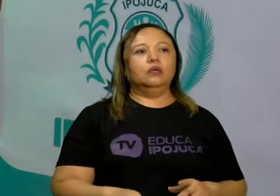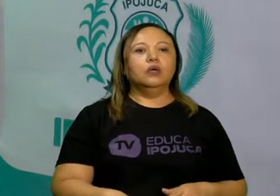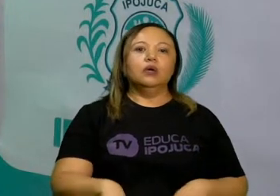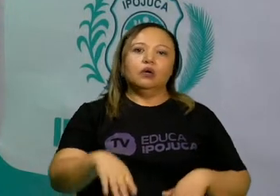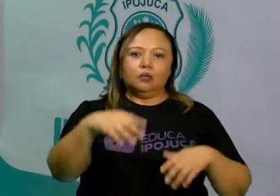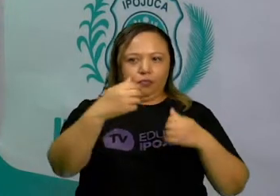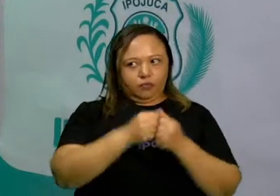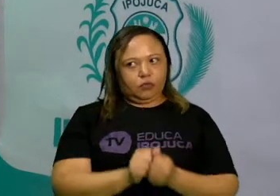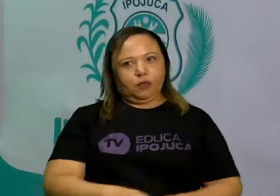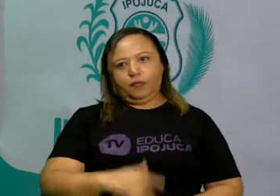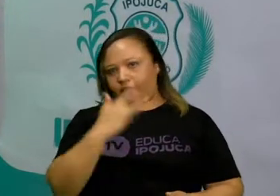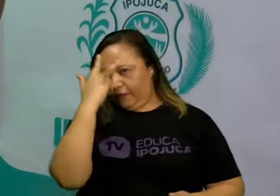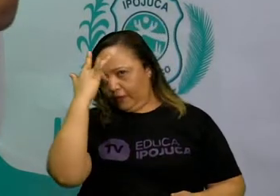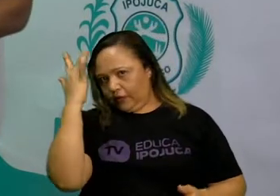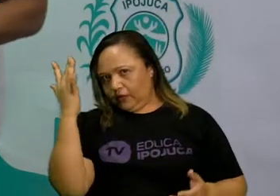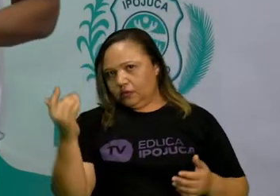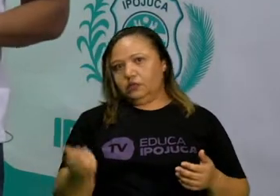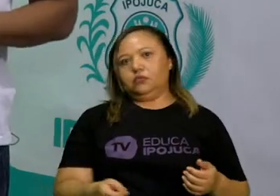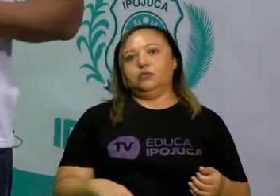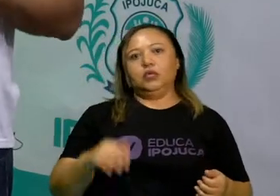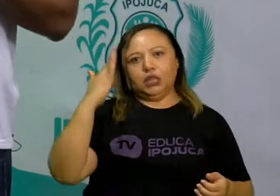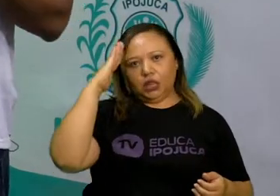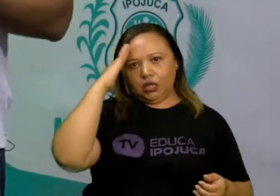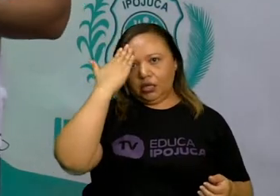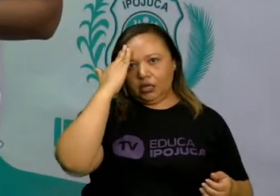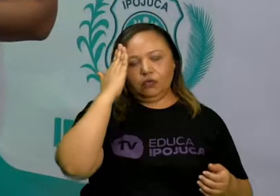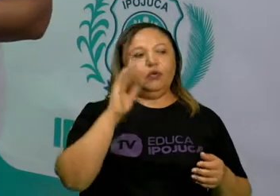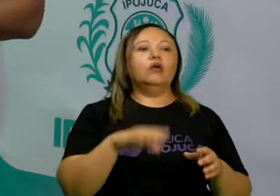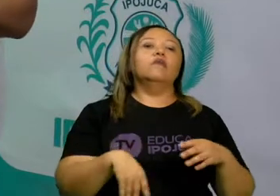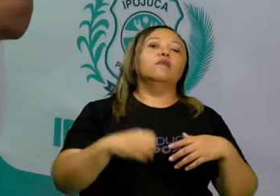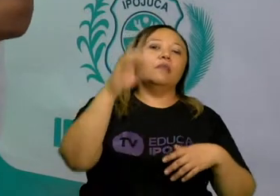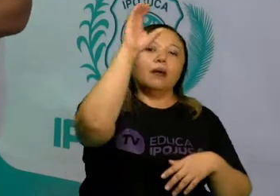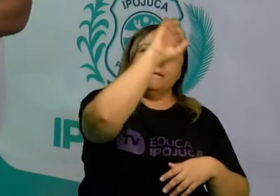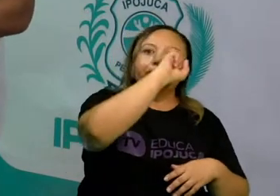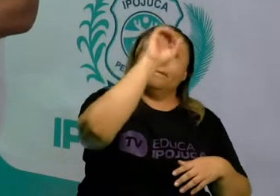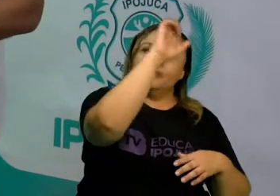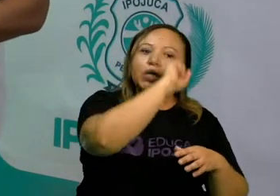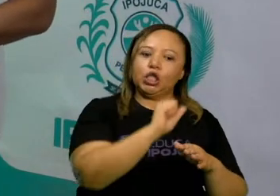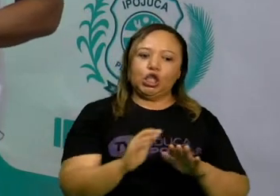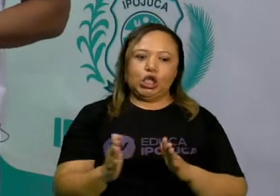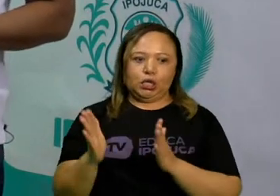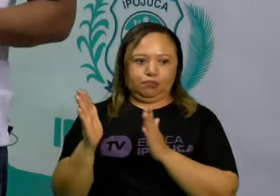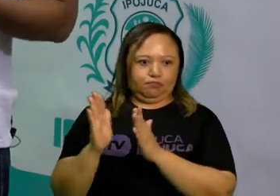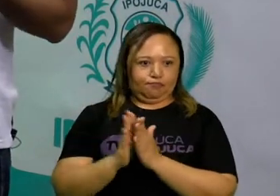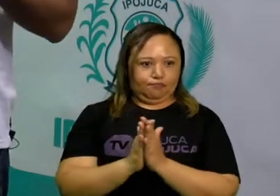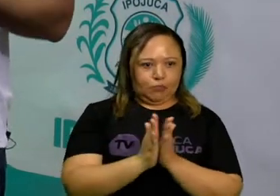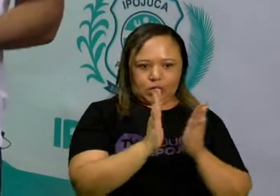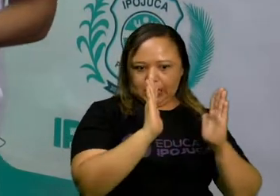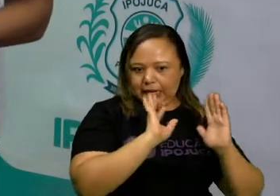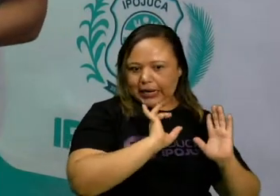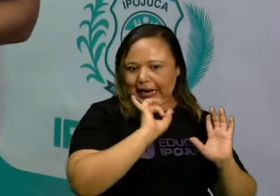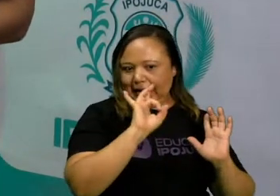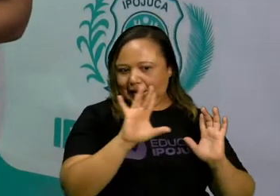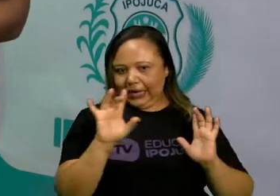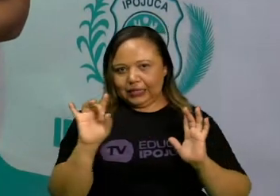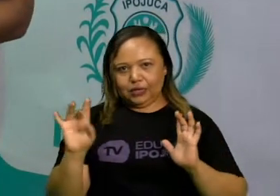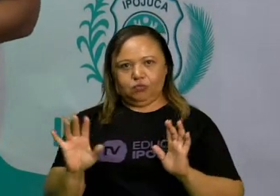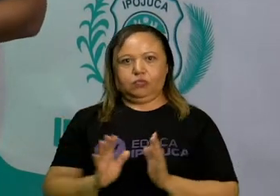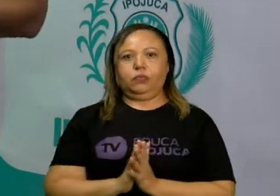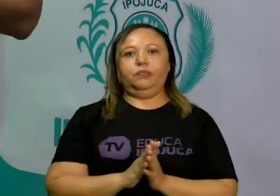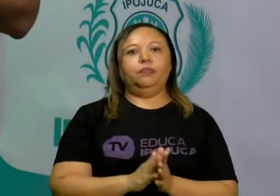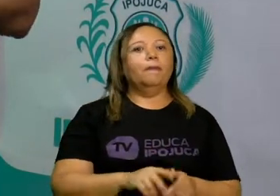mais fácil da gente entender, vamos agora ver cada uma delas separadamente. Primeiro, o que é jogo?